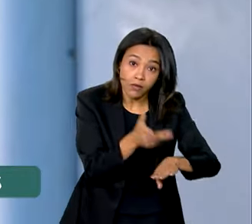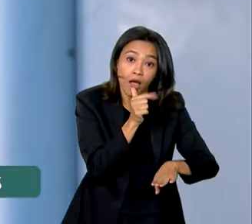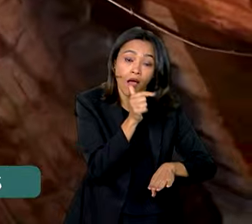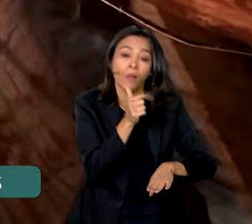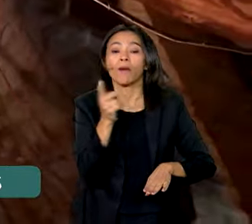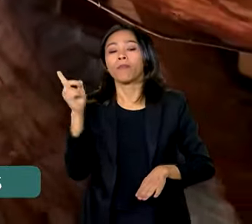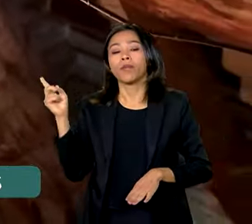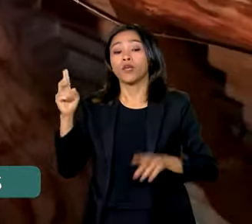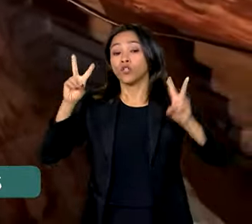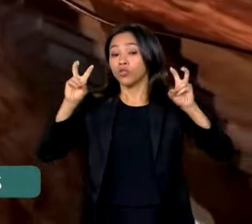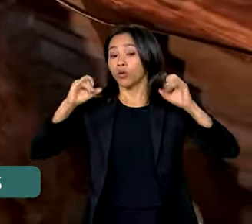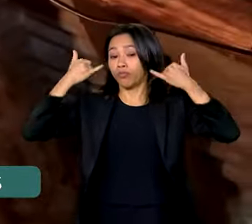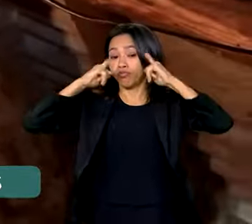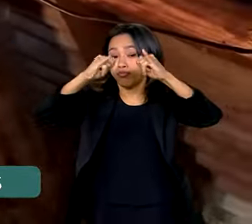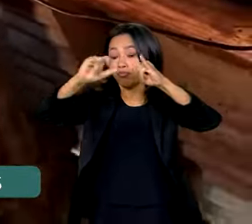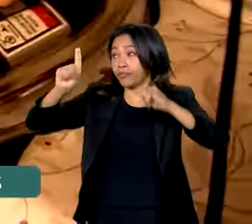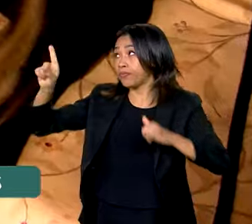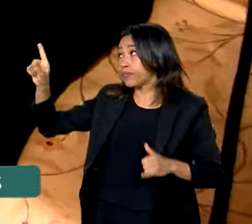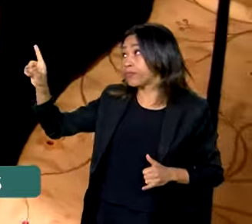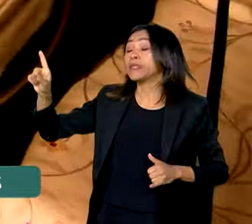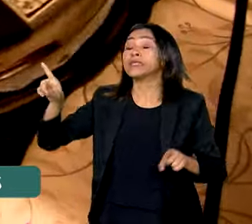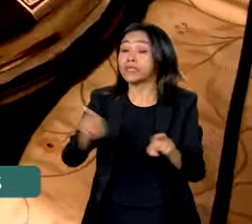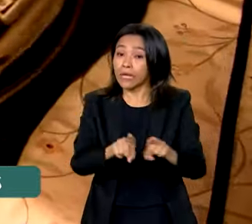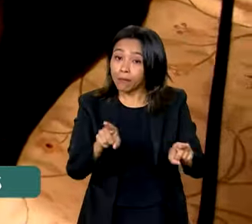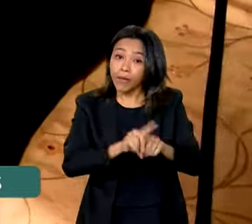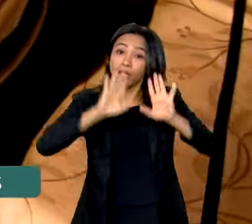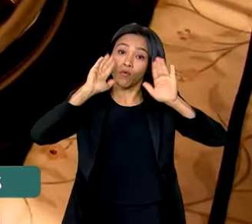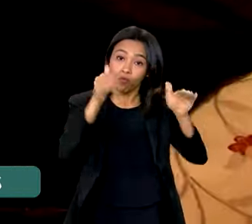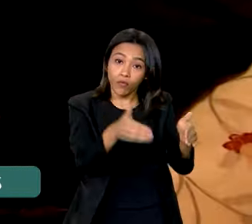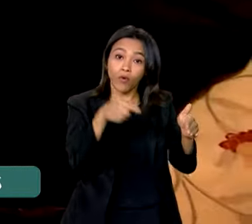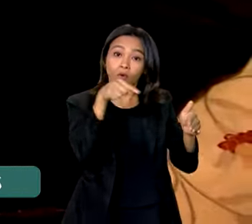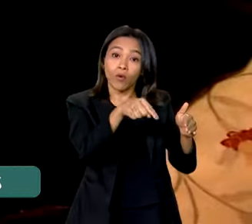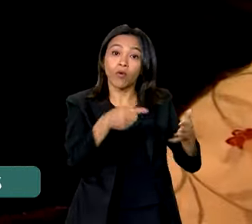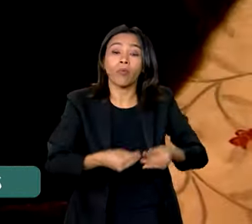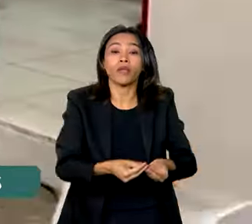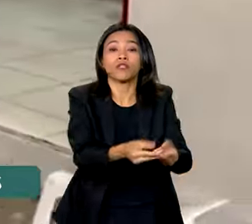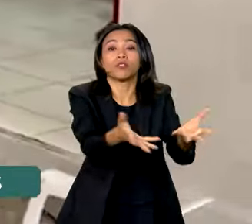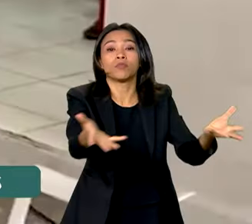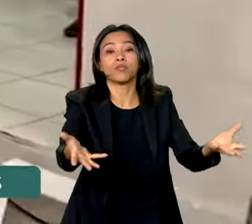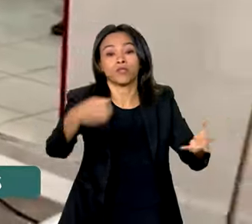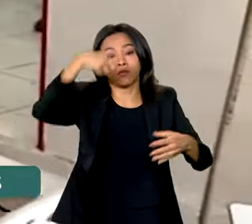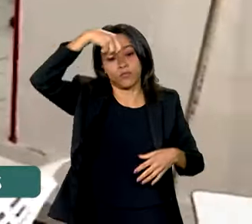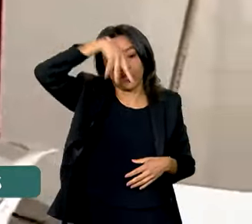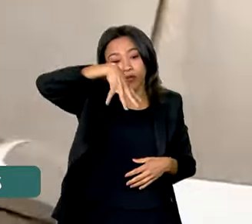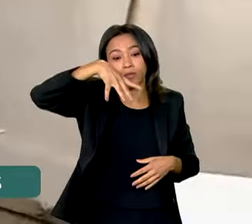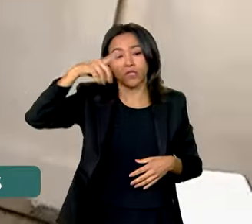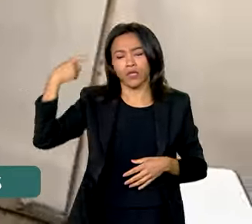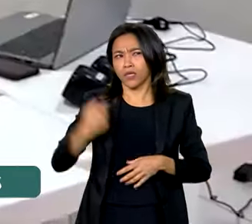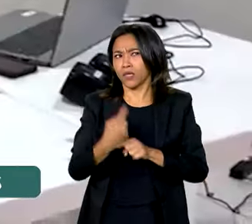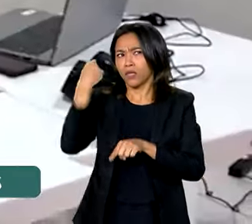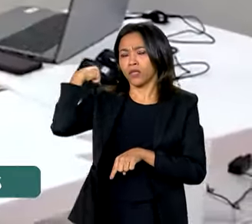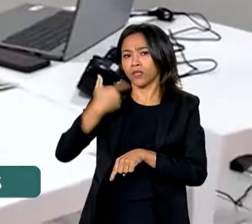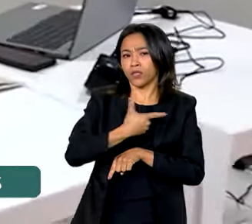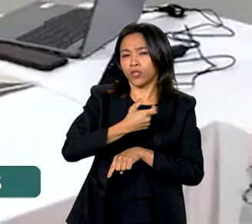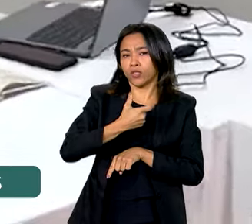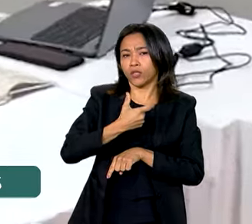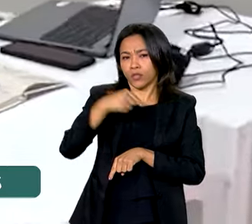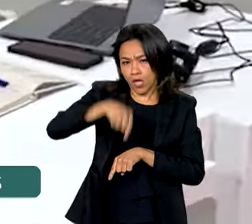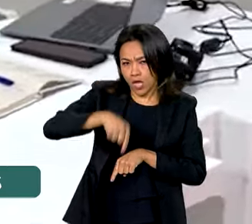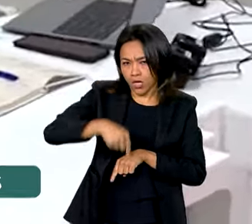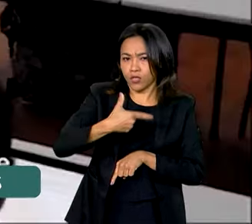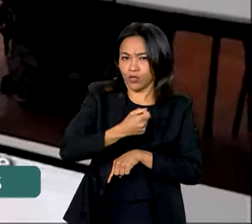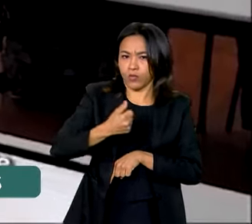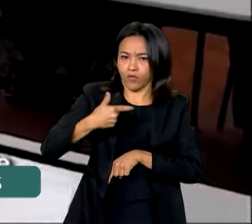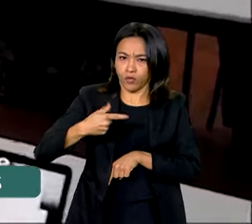elétrica, os quilombos também são prioridade do programa Luz para Todos. Em 2024, foi implementado ainda